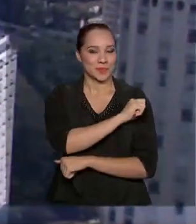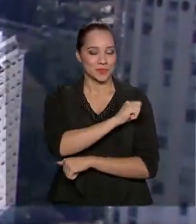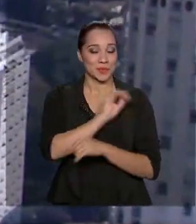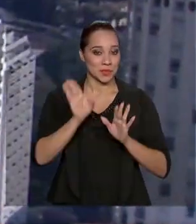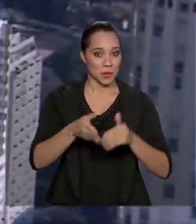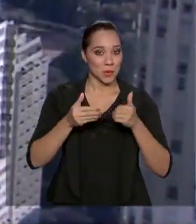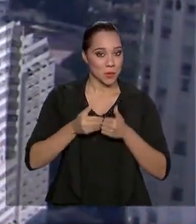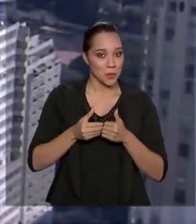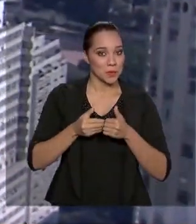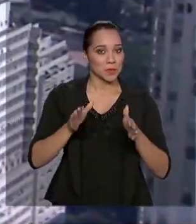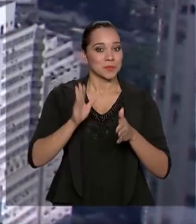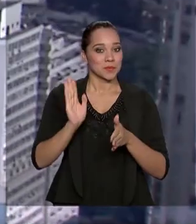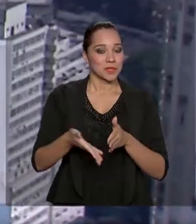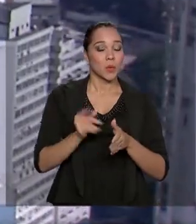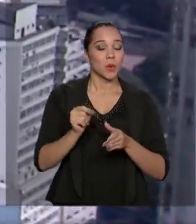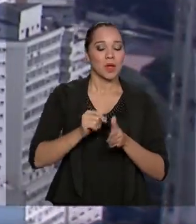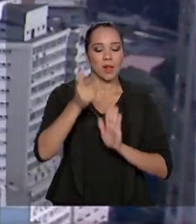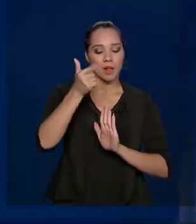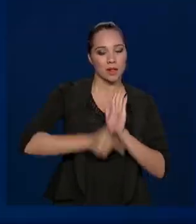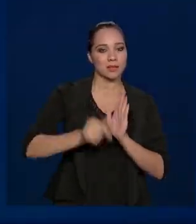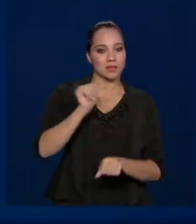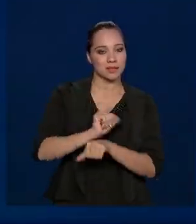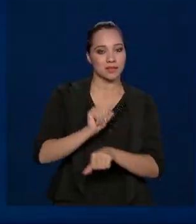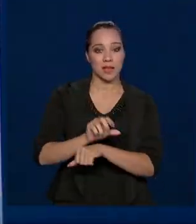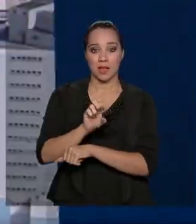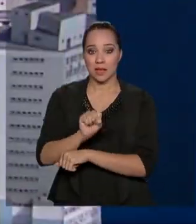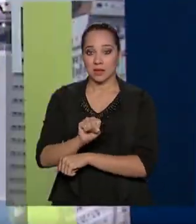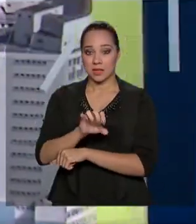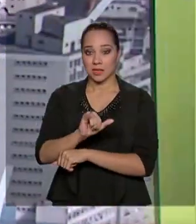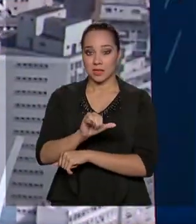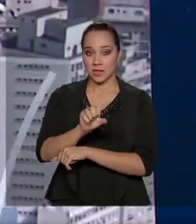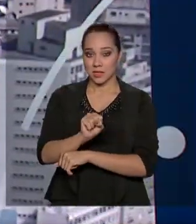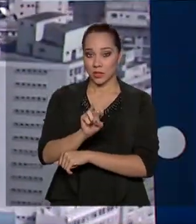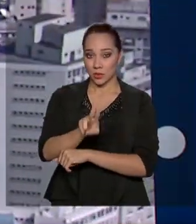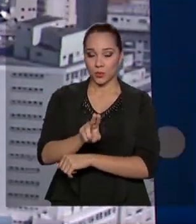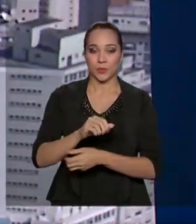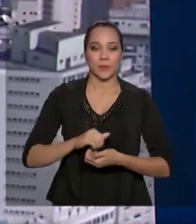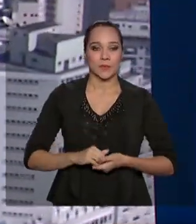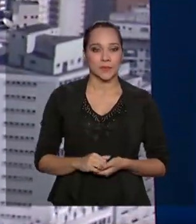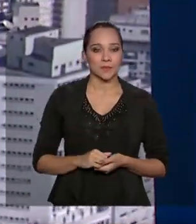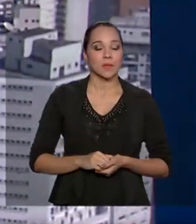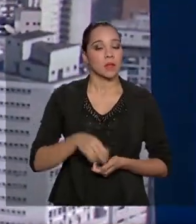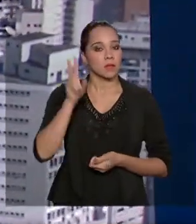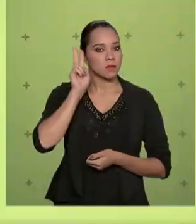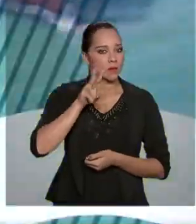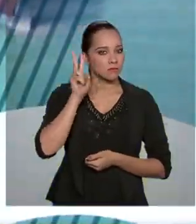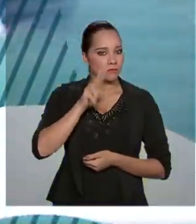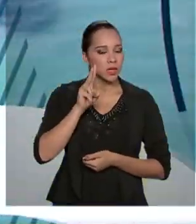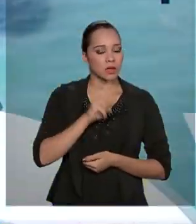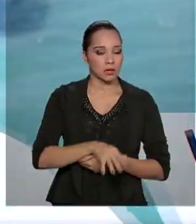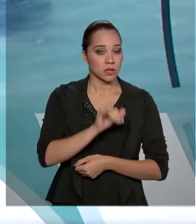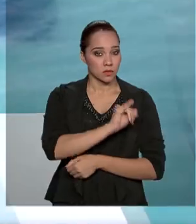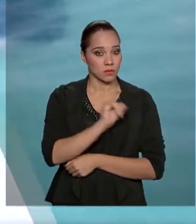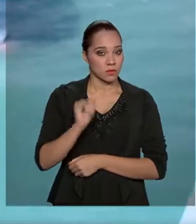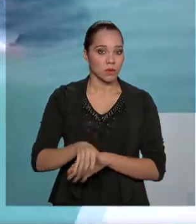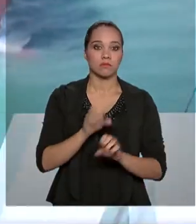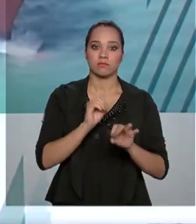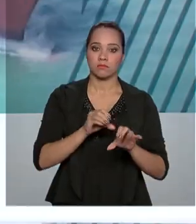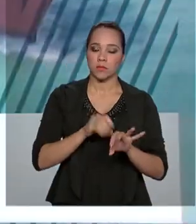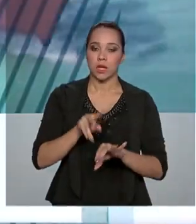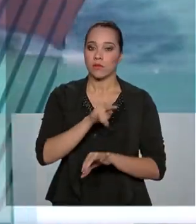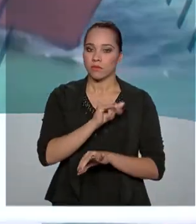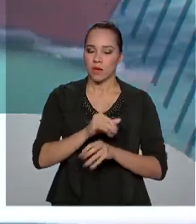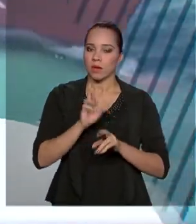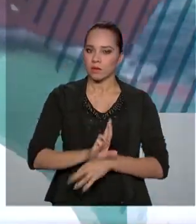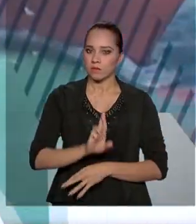começou a convocação para a lista de espera do SISU, o Sistema de Seleção Unificada. Lembrando que as instituições de ensino é que vão